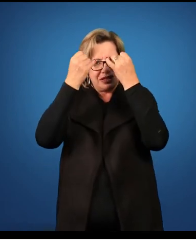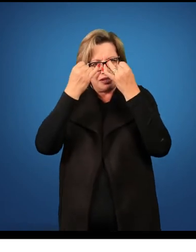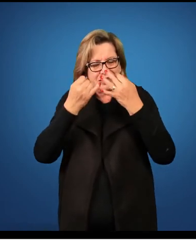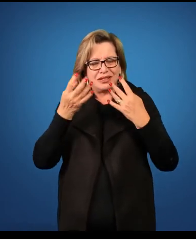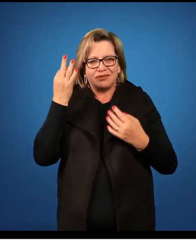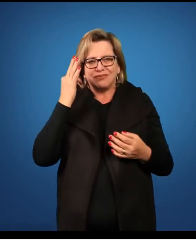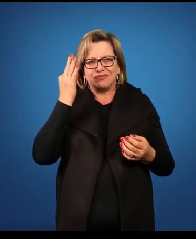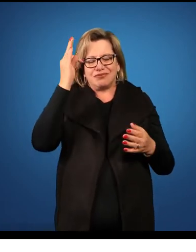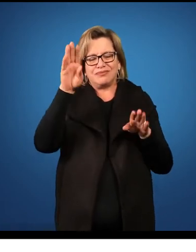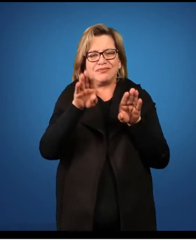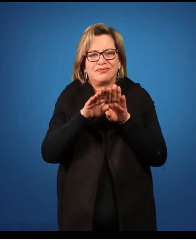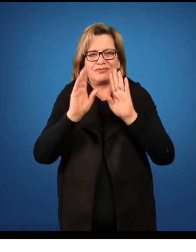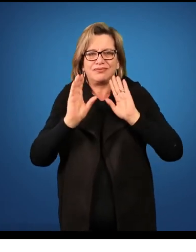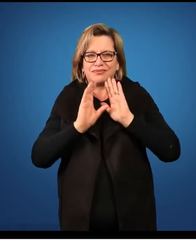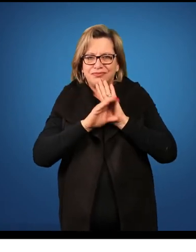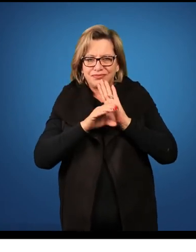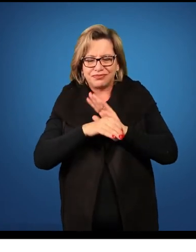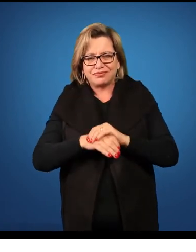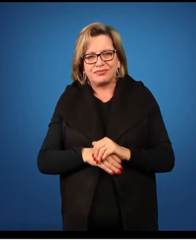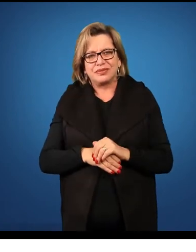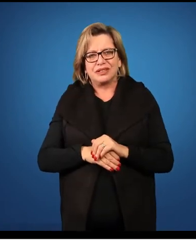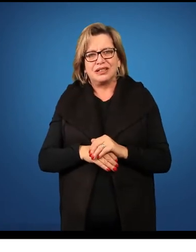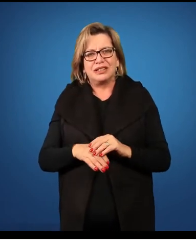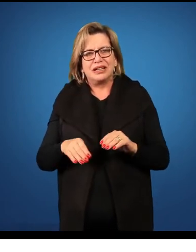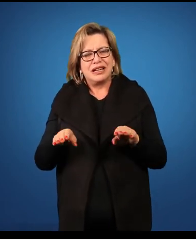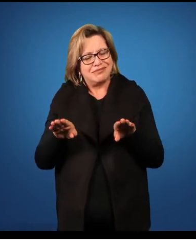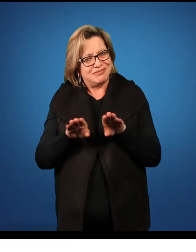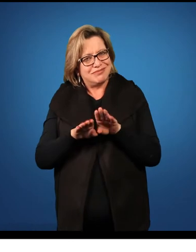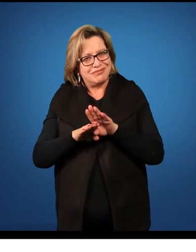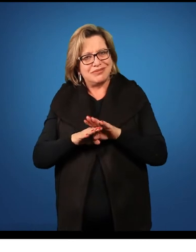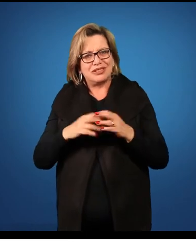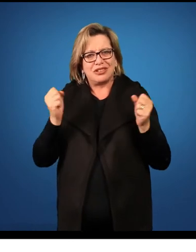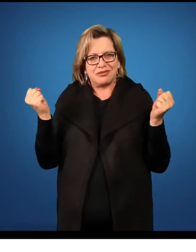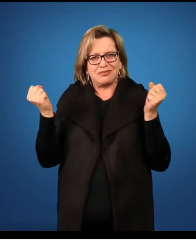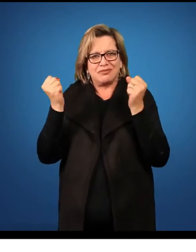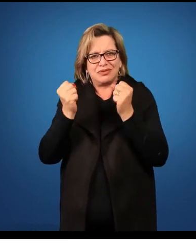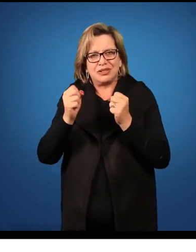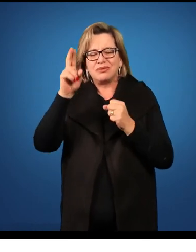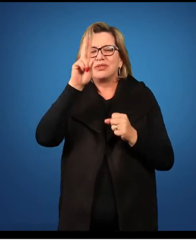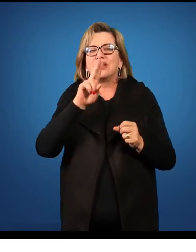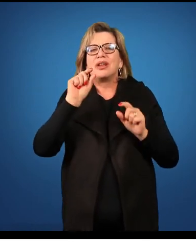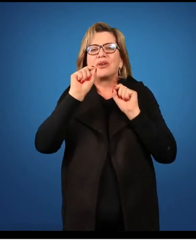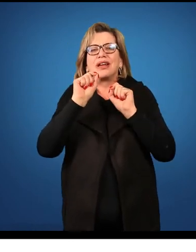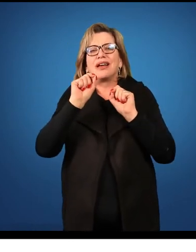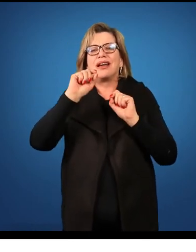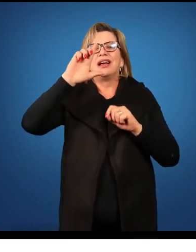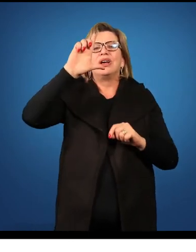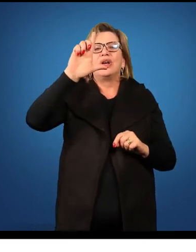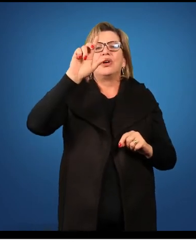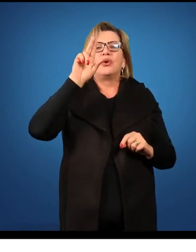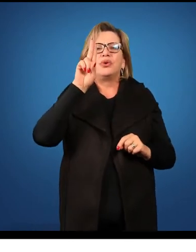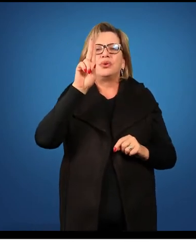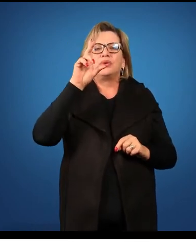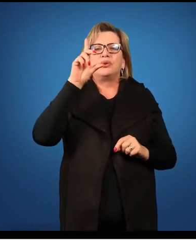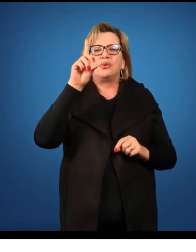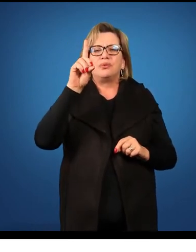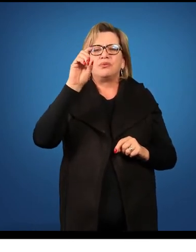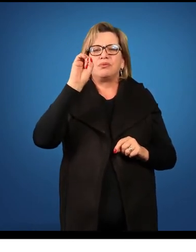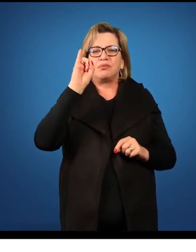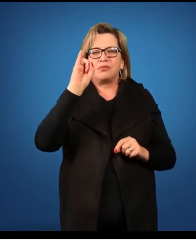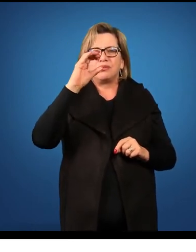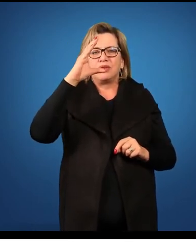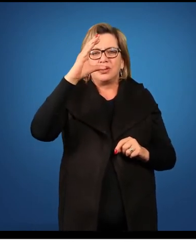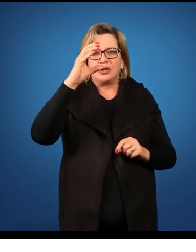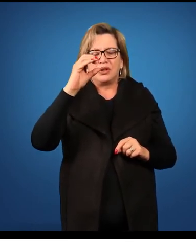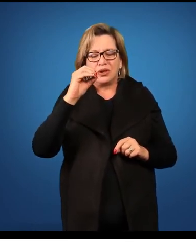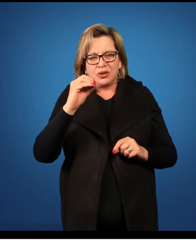teorias e alguns conceitos. Além de tudo isso, nós podemos utilizar o lúdico. Então, por exemplo, nós podemos criar